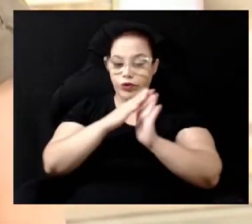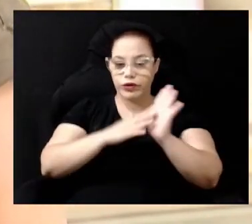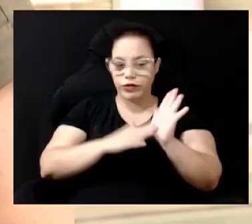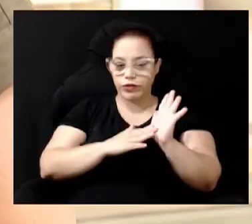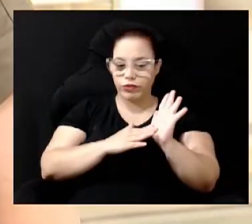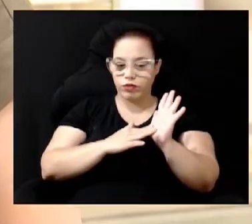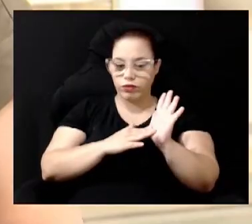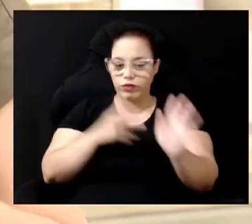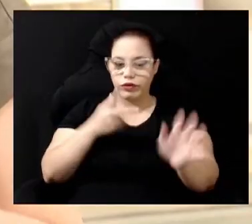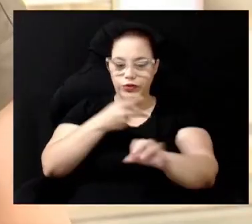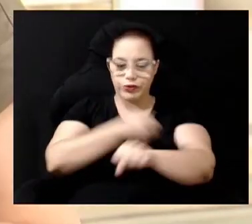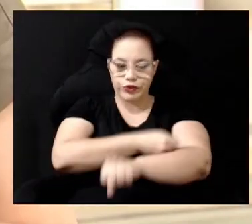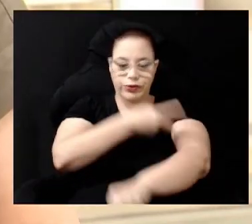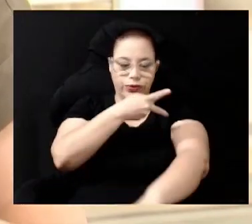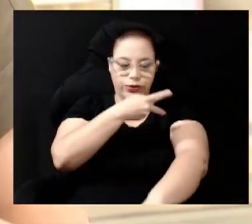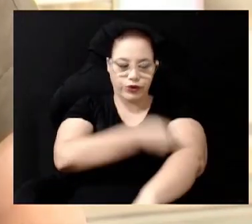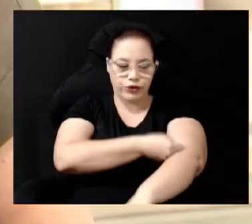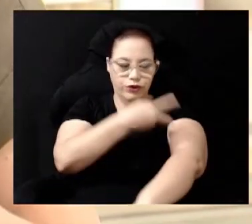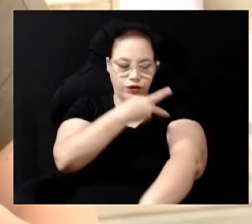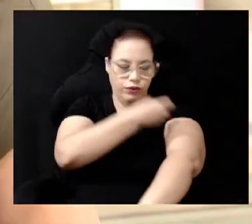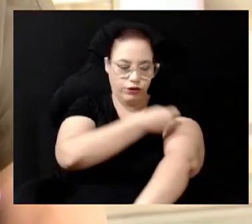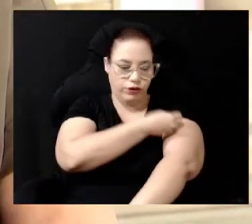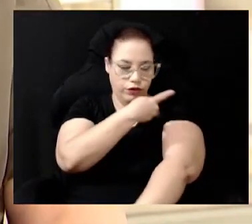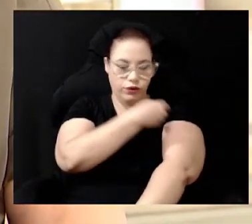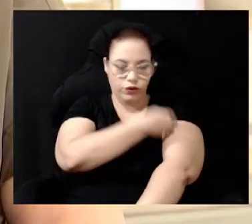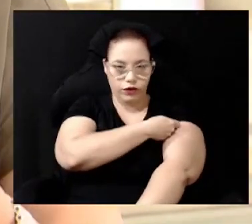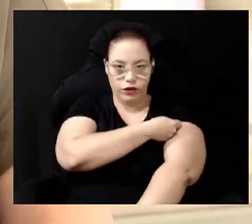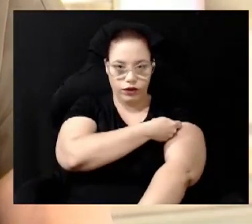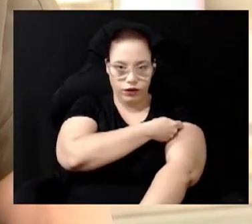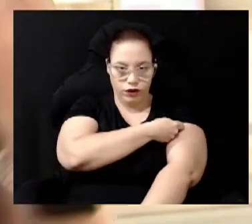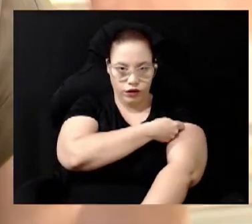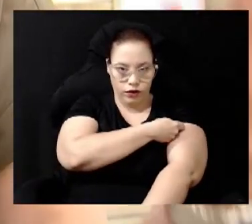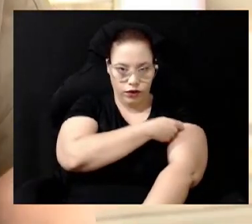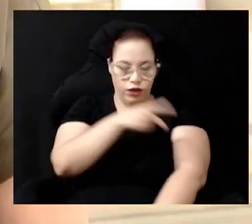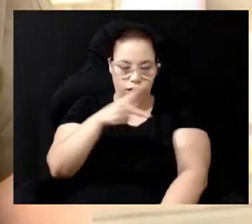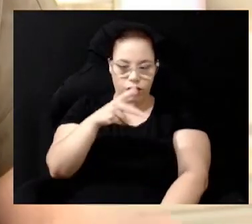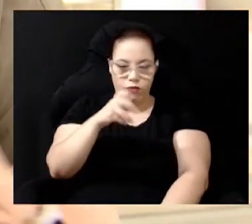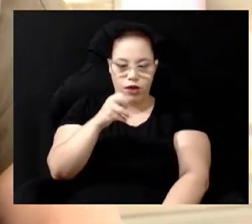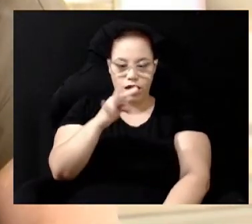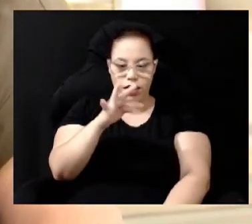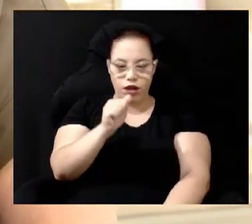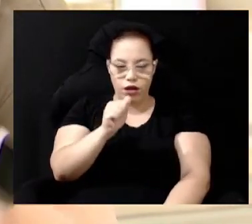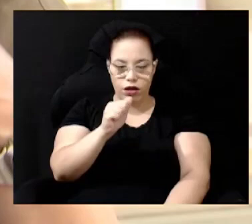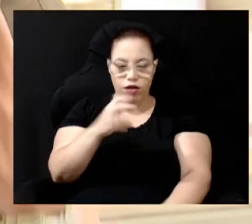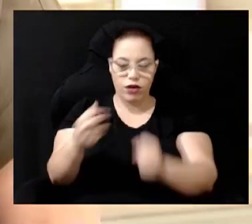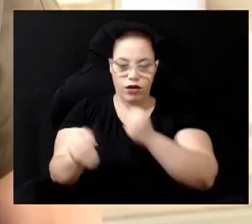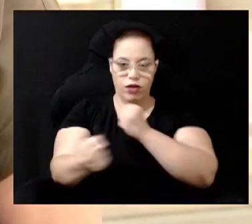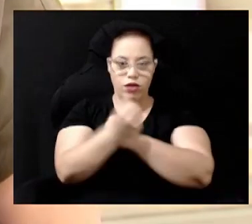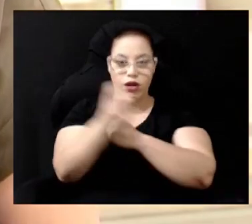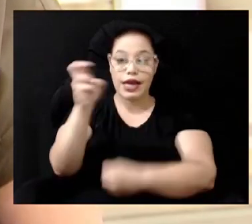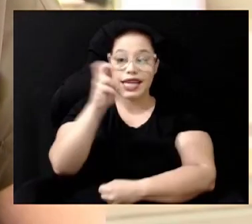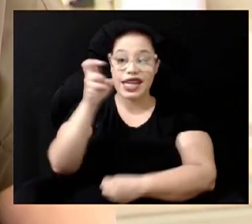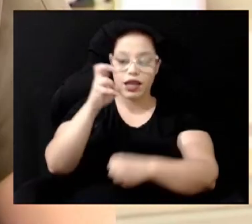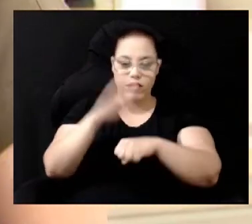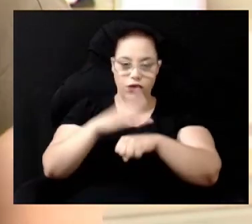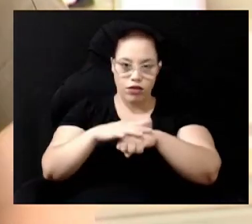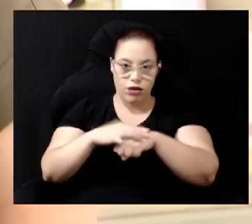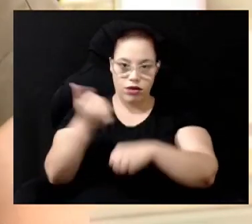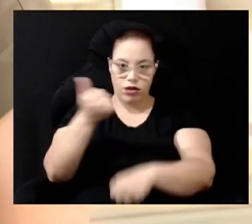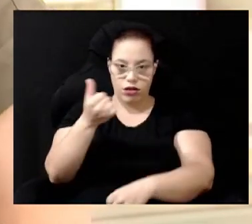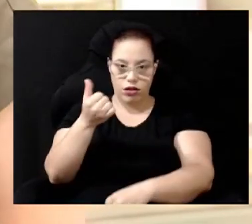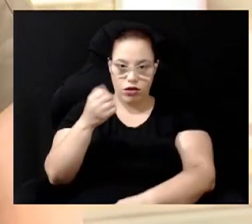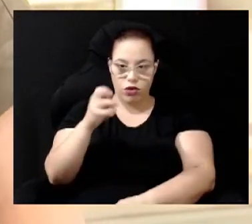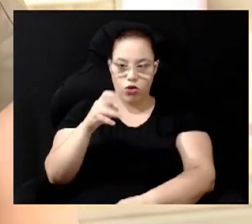Ela é aplicada na forma da vacina pentavalente que protege contra cinco doenças sendo que uma delas é coqueluche